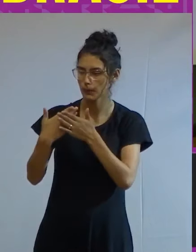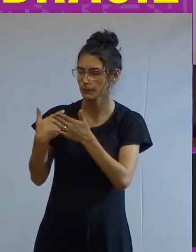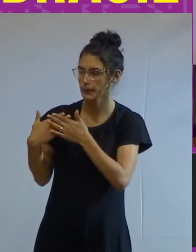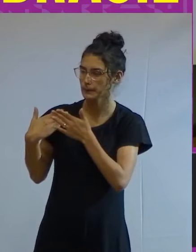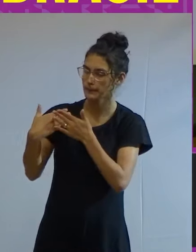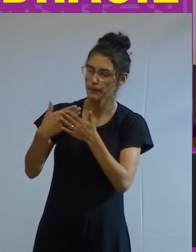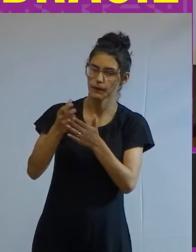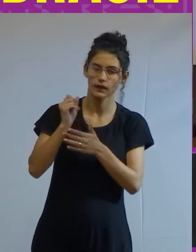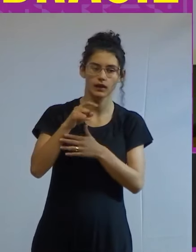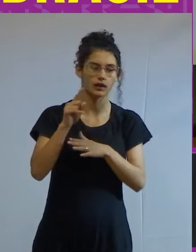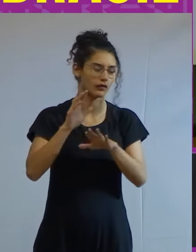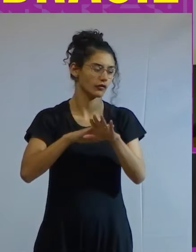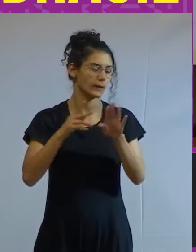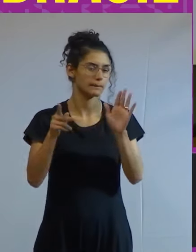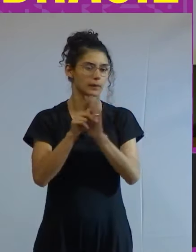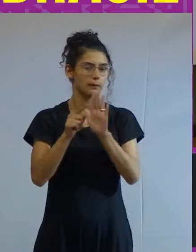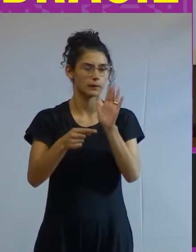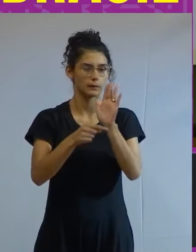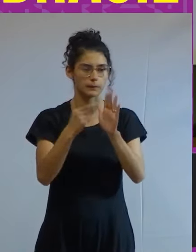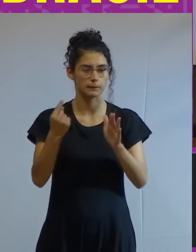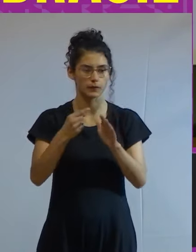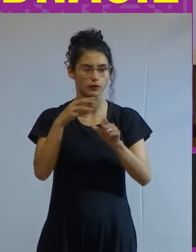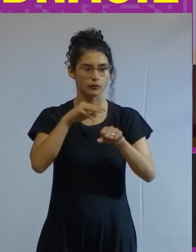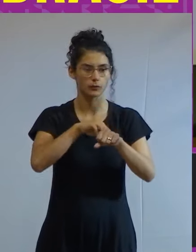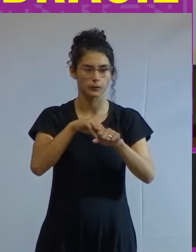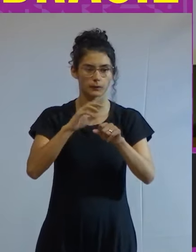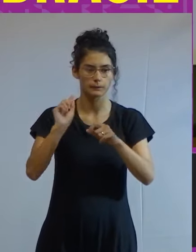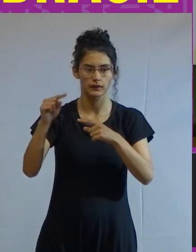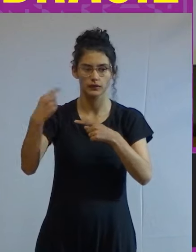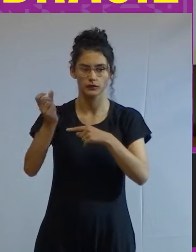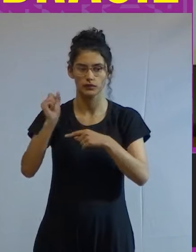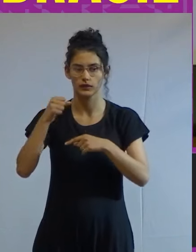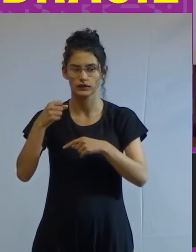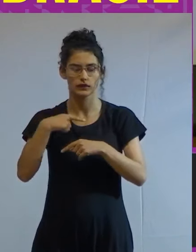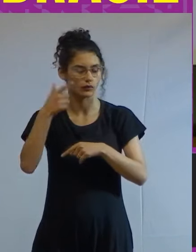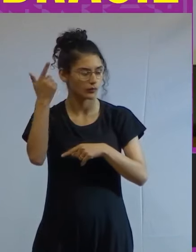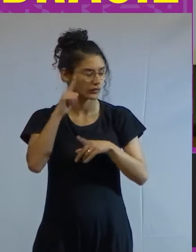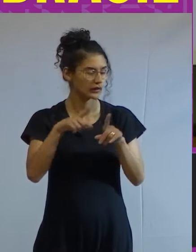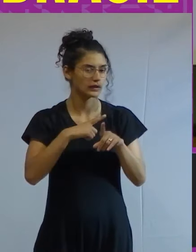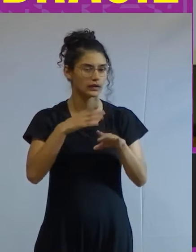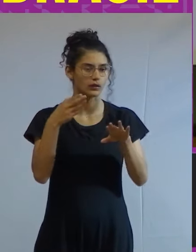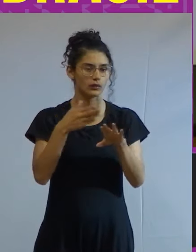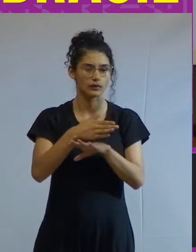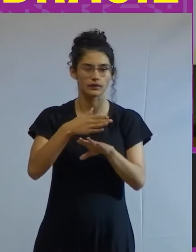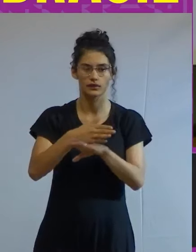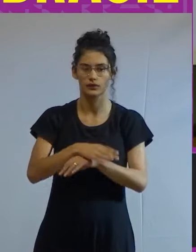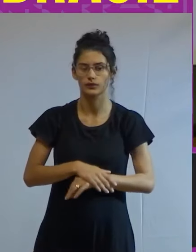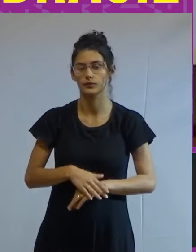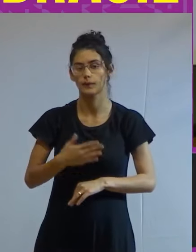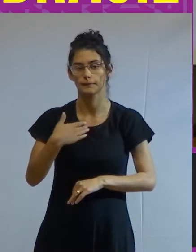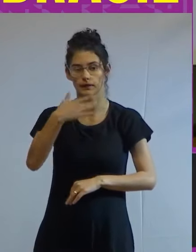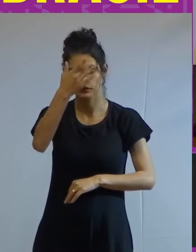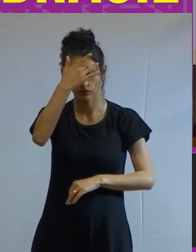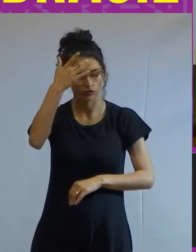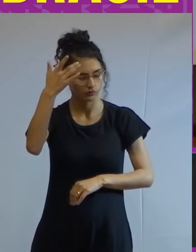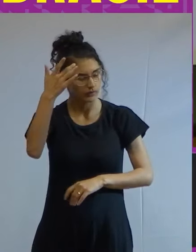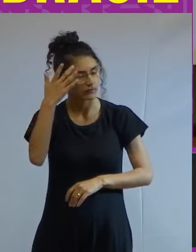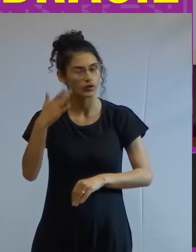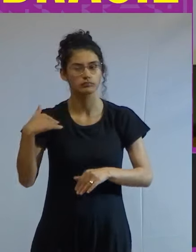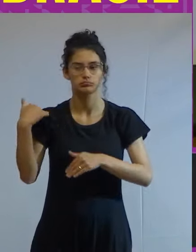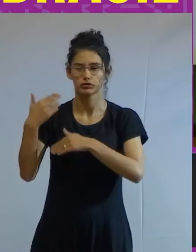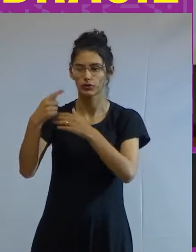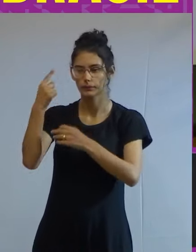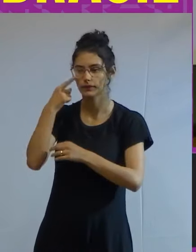mesmo que não foi nela no primeiro momento mas depois que eu consegui ter esse acesso mas a minha saúde mental foi em cada dia